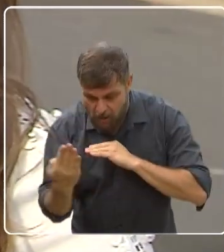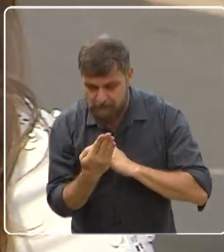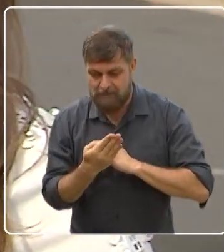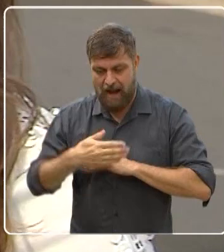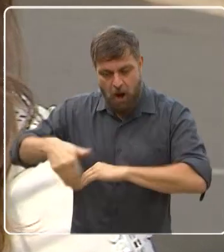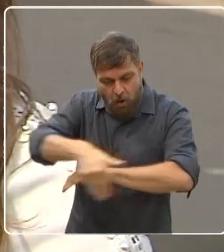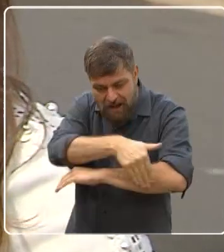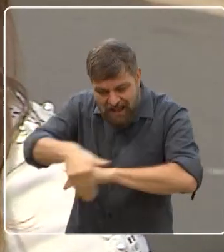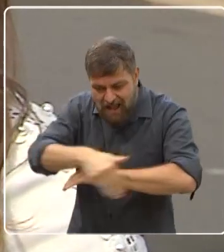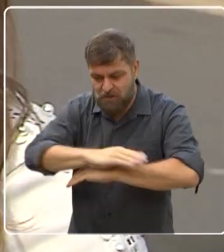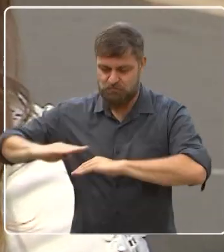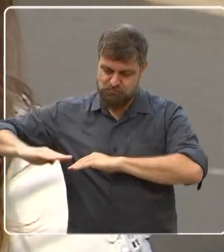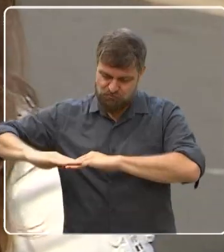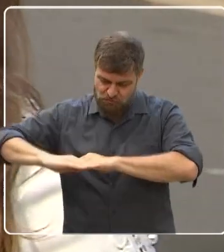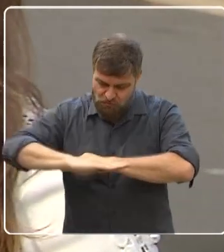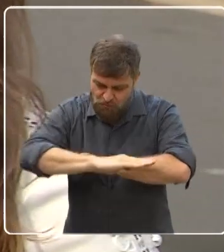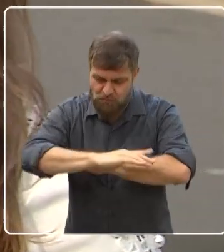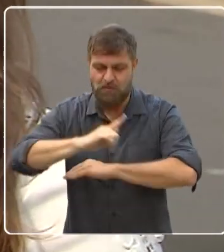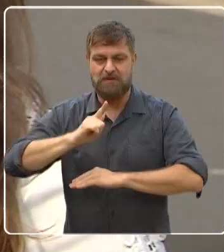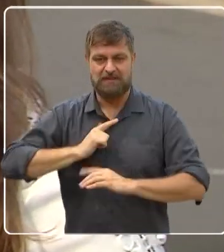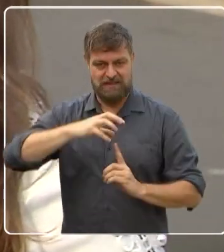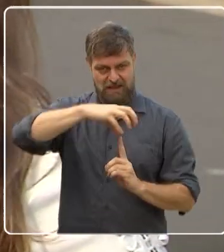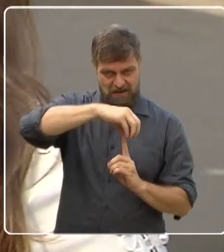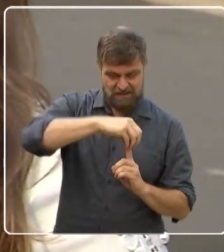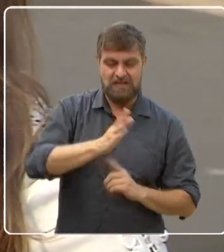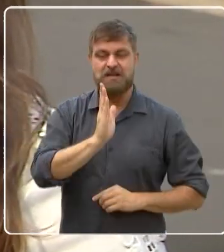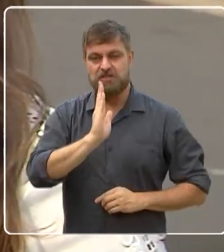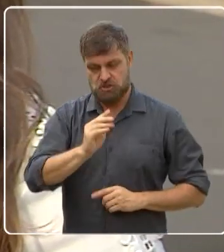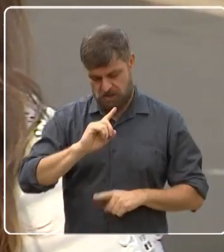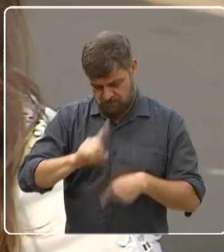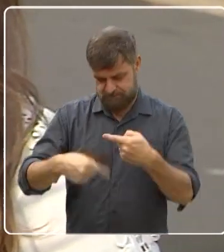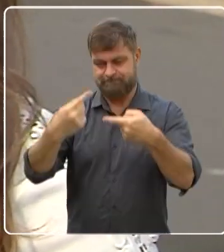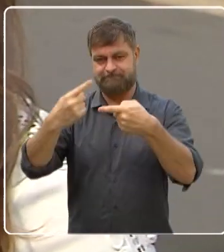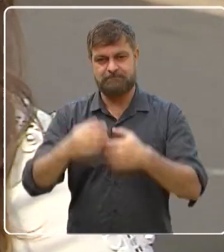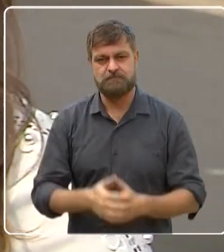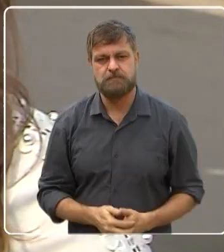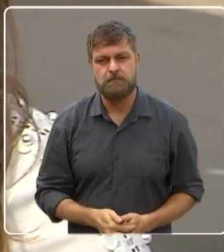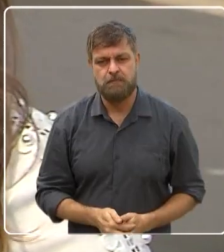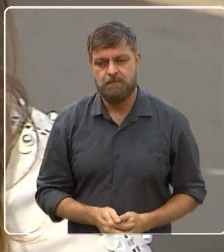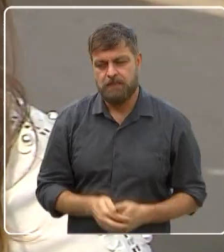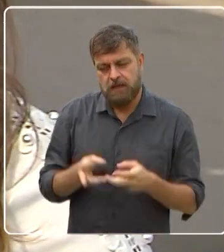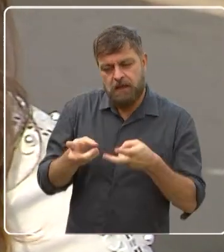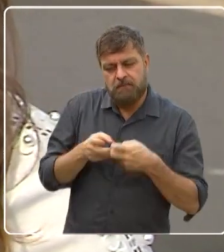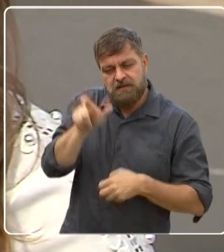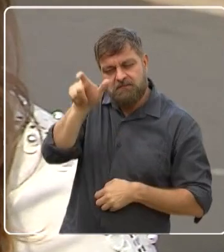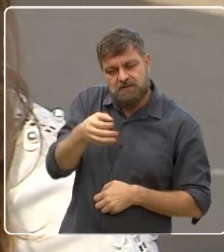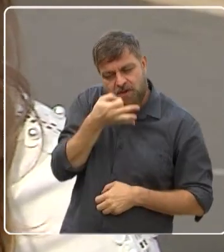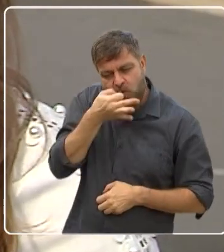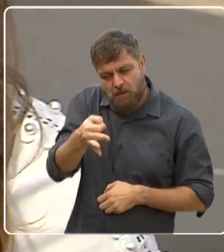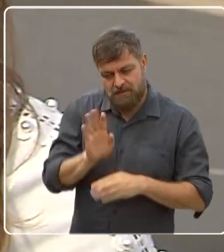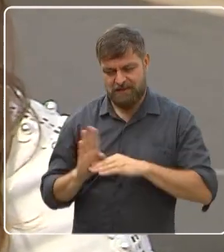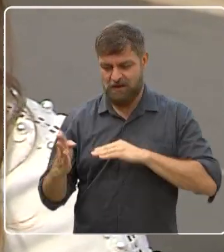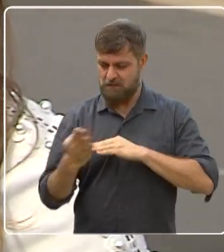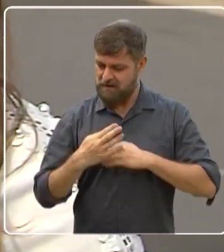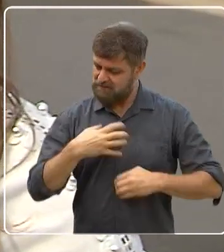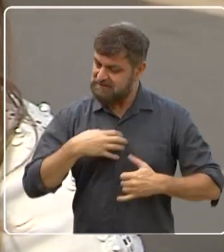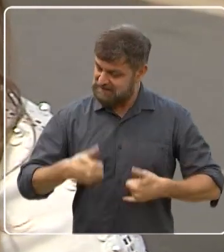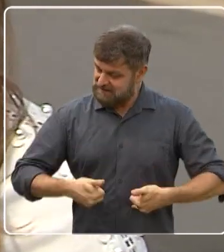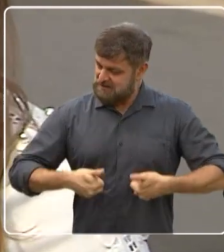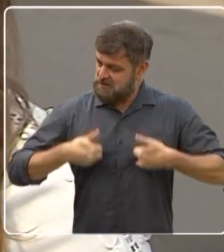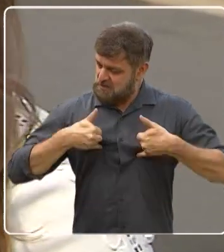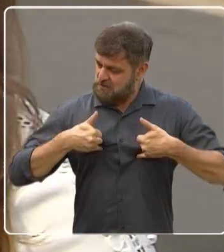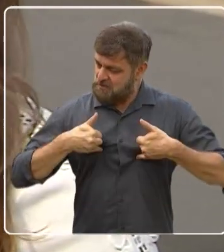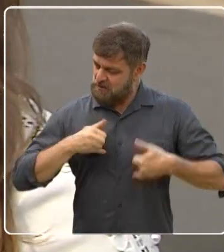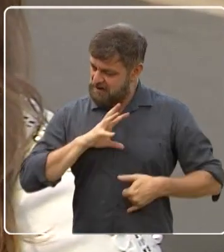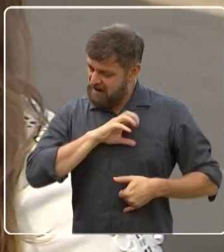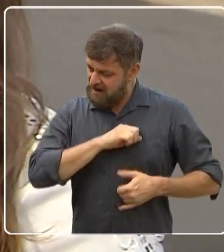ruas, então, teve muitos avanços, assim. Você fala do bairro, Roberta, com muito orgulho e tal, a gente